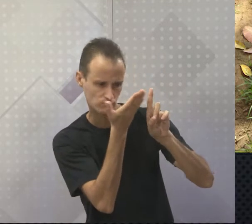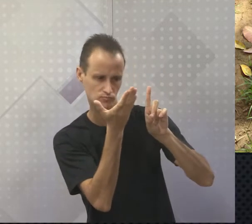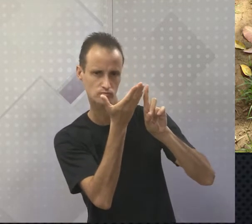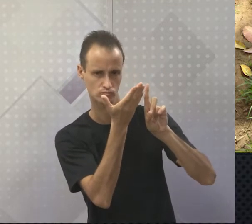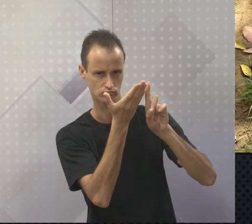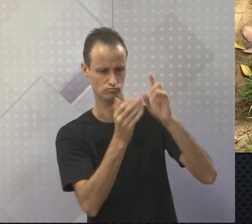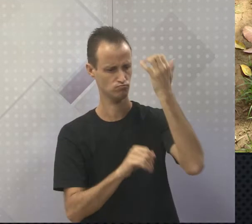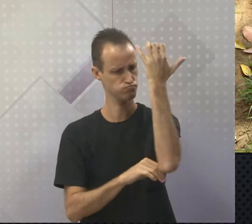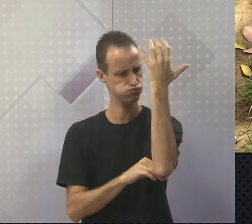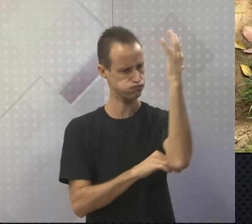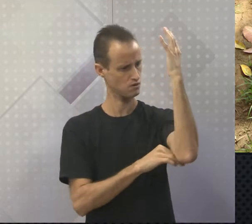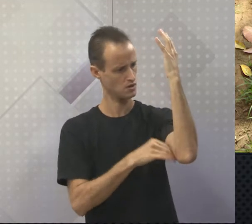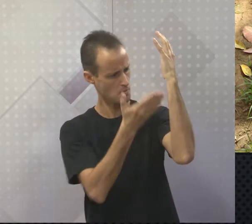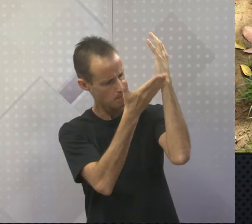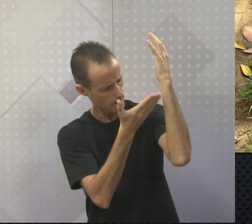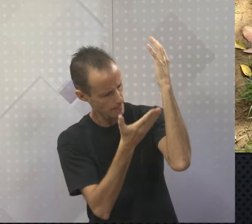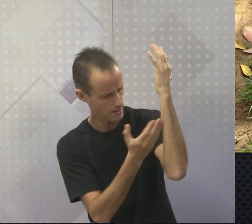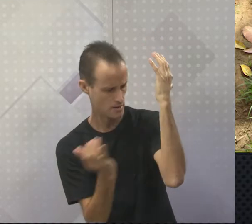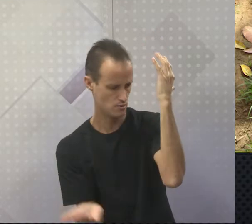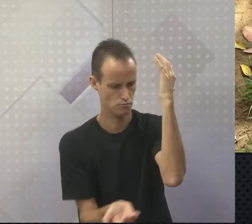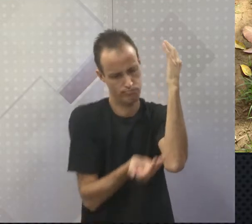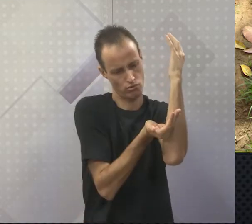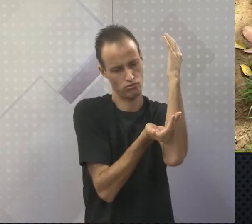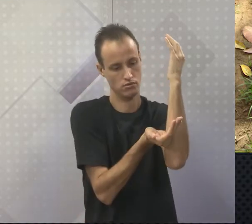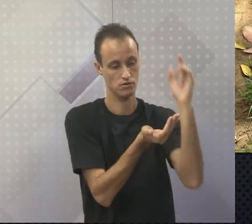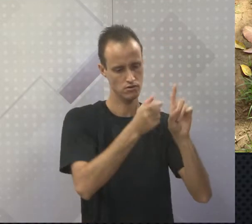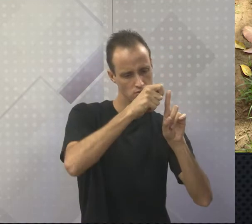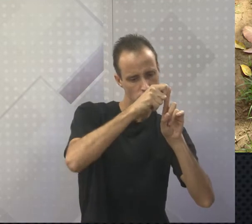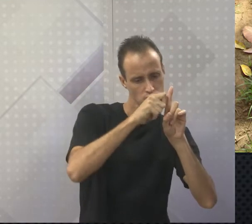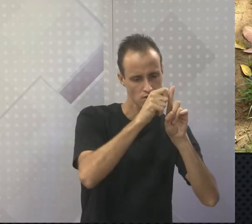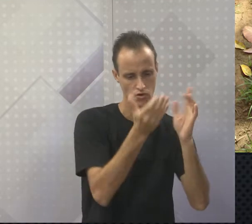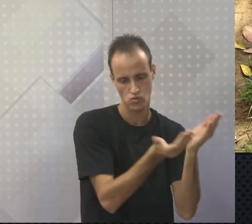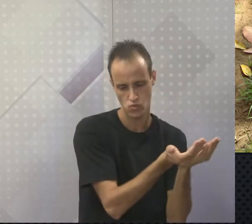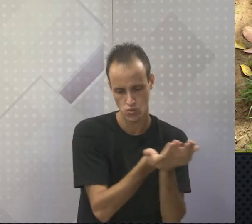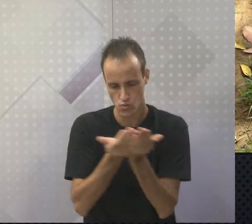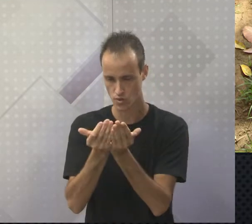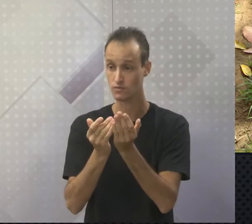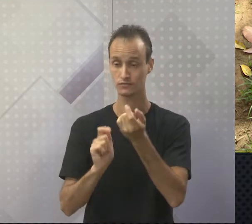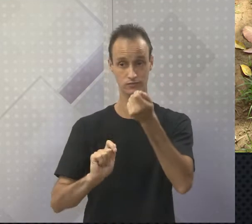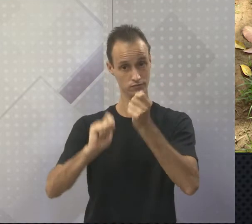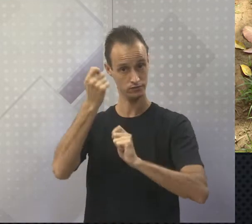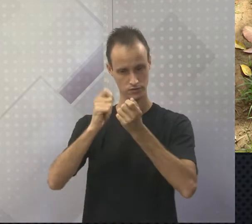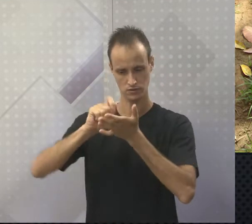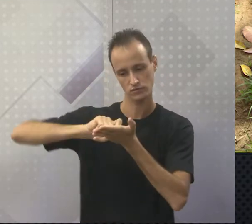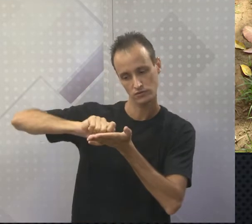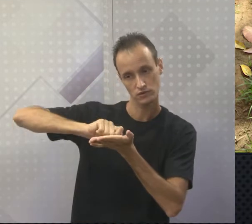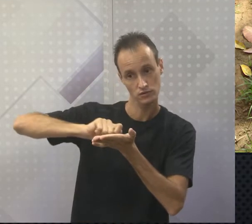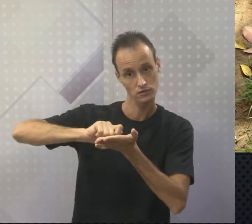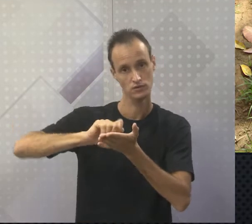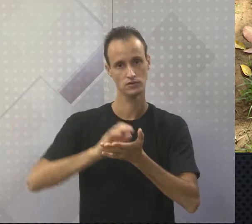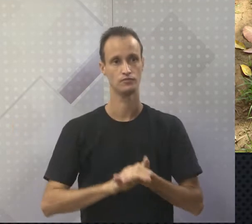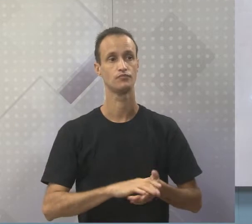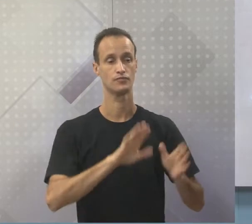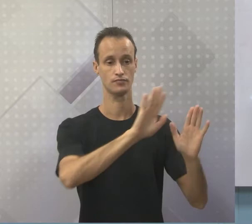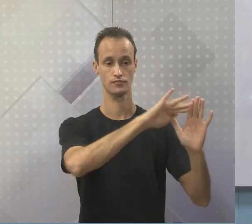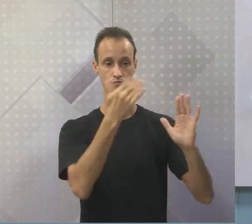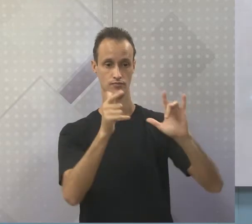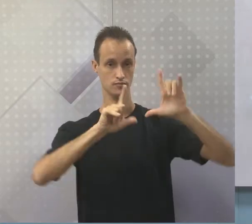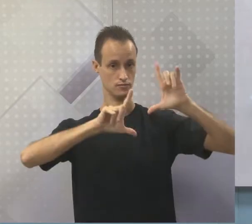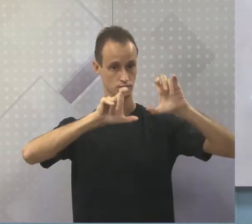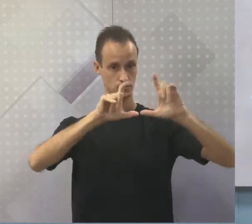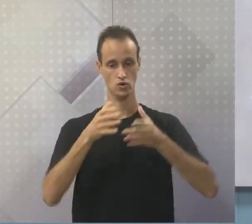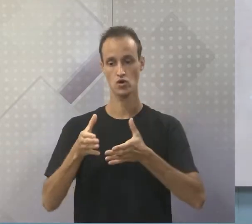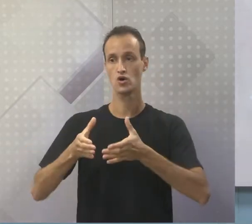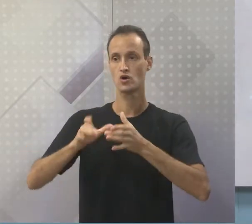da seringueira para servir como matéria-prima para a borracha. E logo do lado, um rapaz aí coletando um açaí. Então,